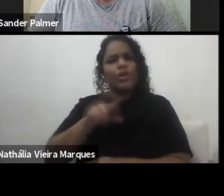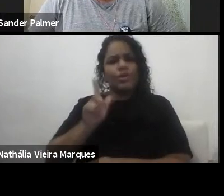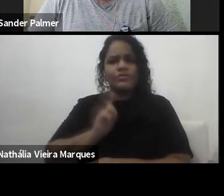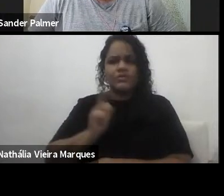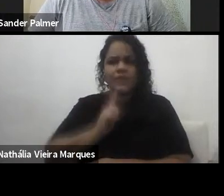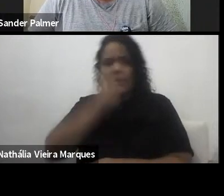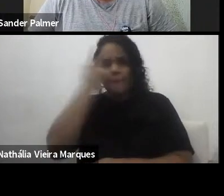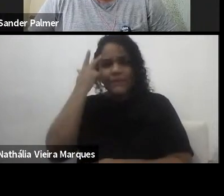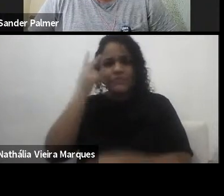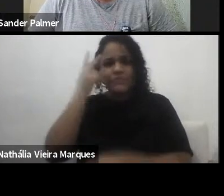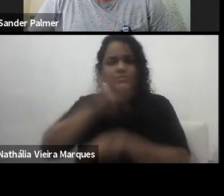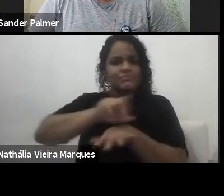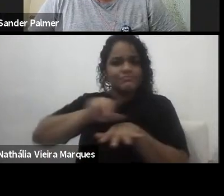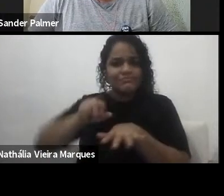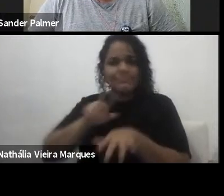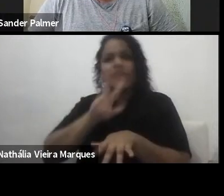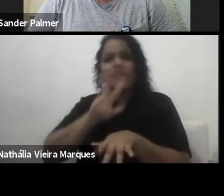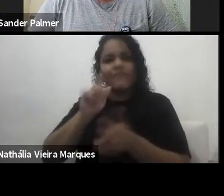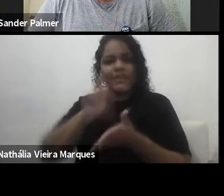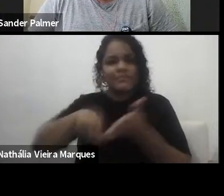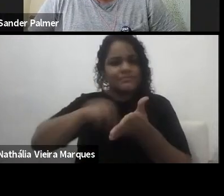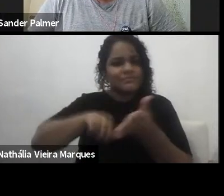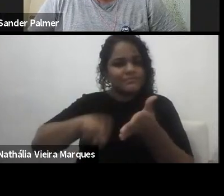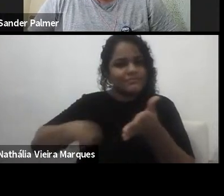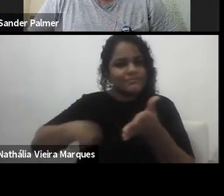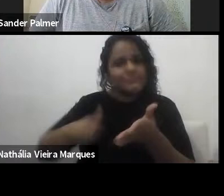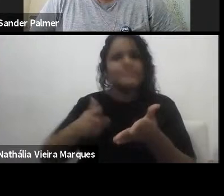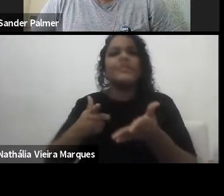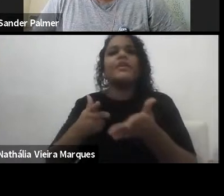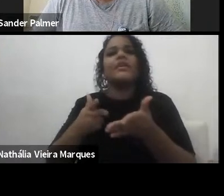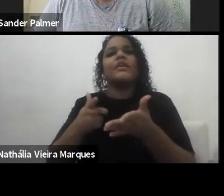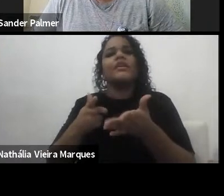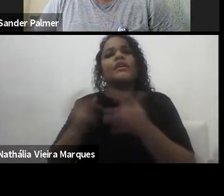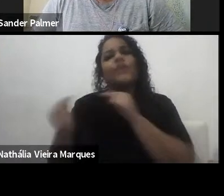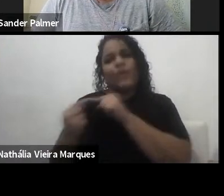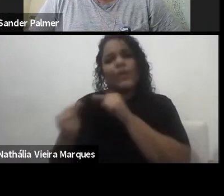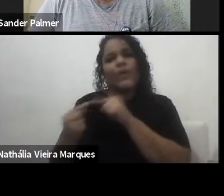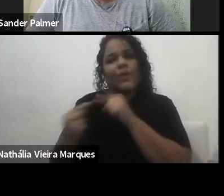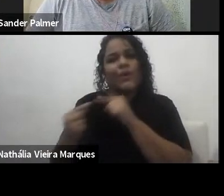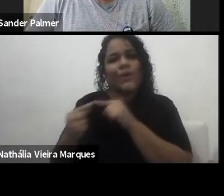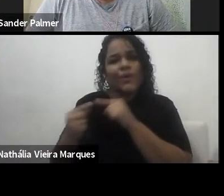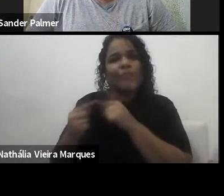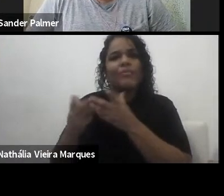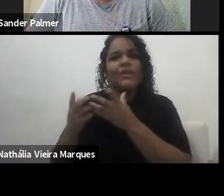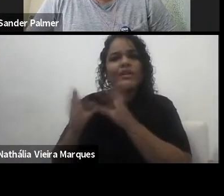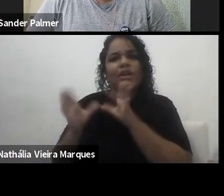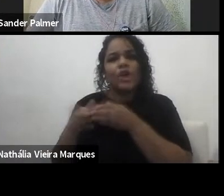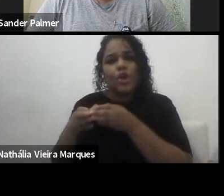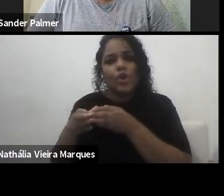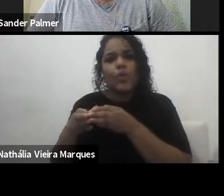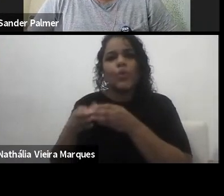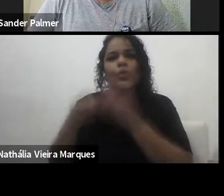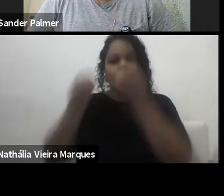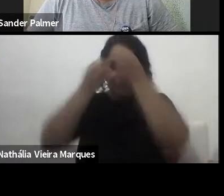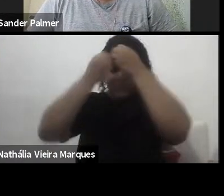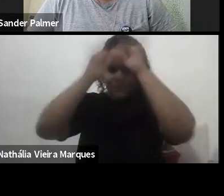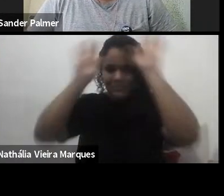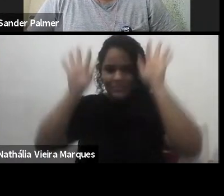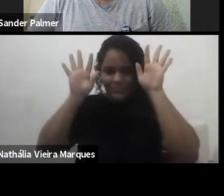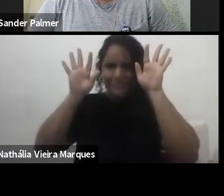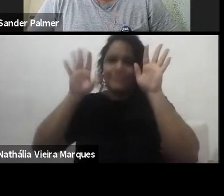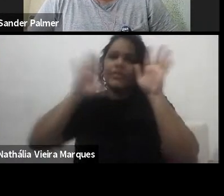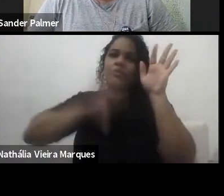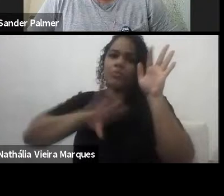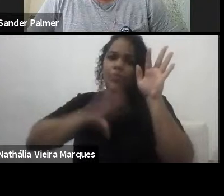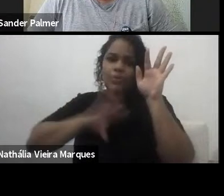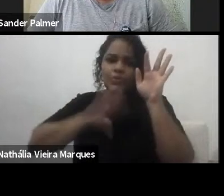que a gente pode categorizar enquanto pensadores e iluministas portugueses, por exemplo, Pedro